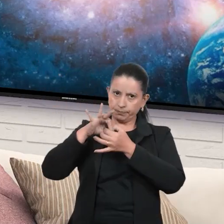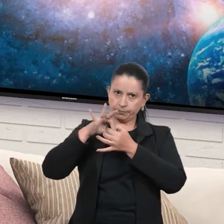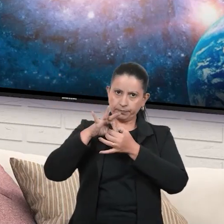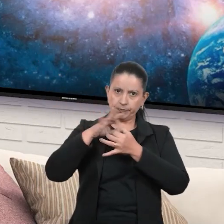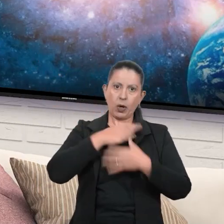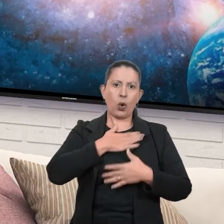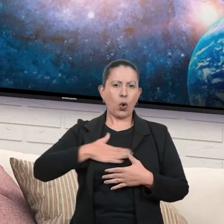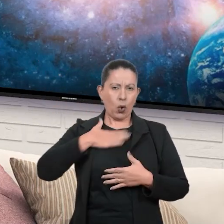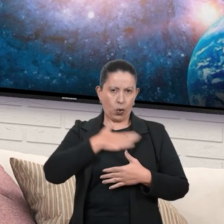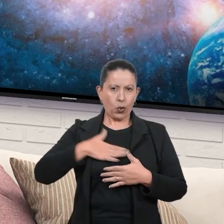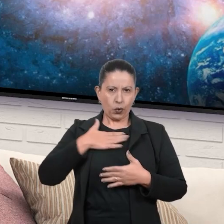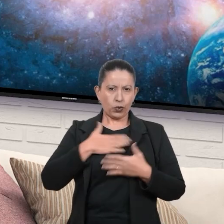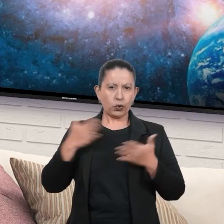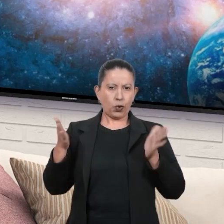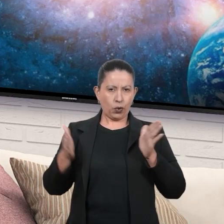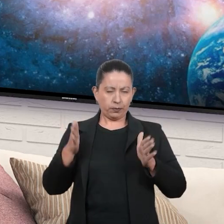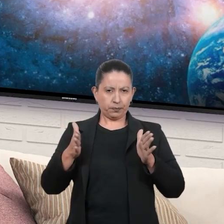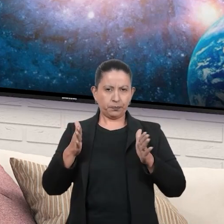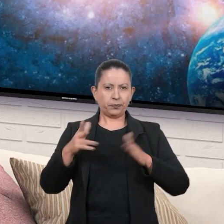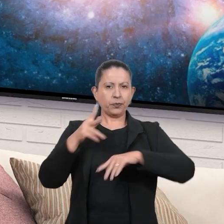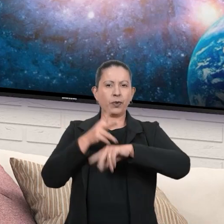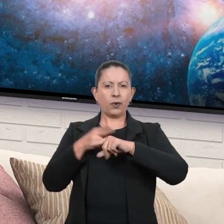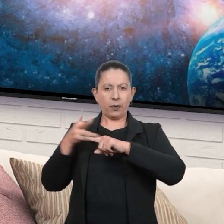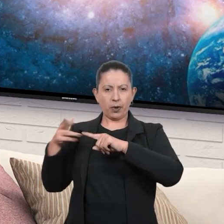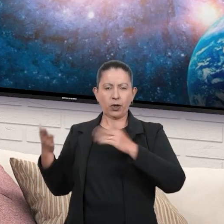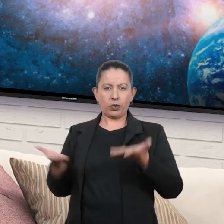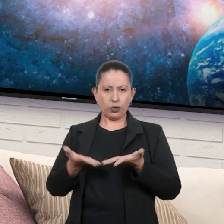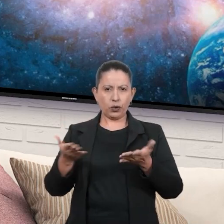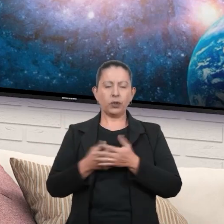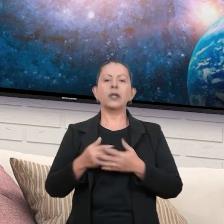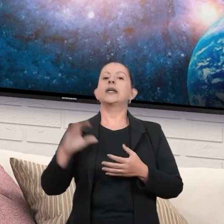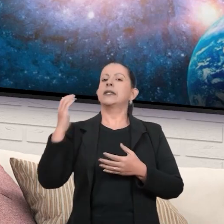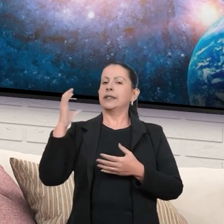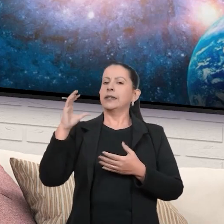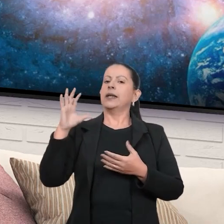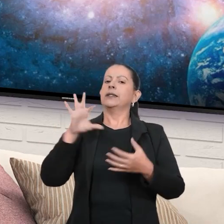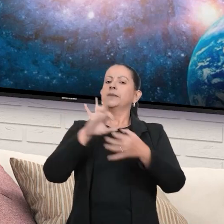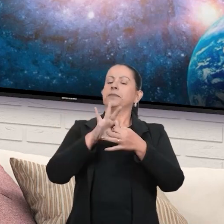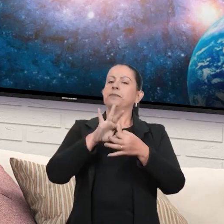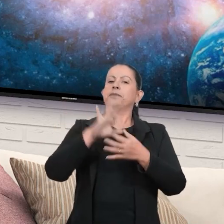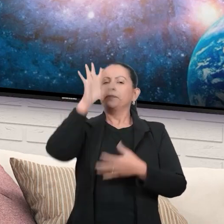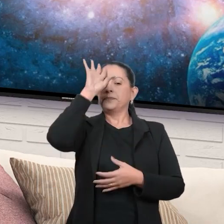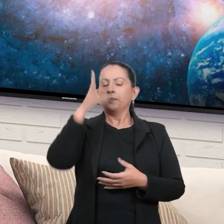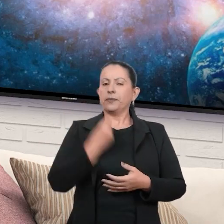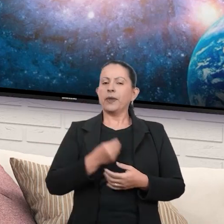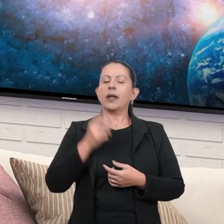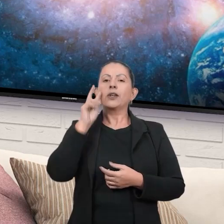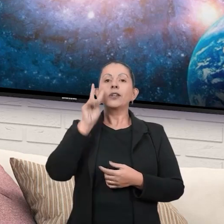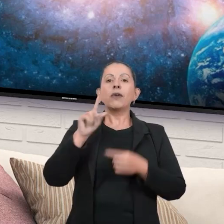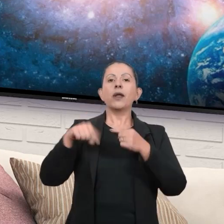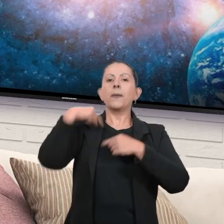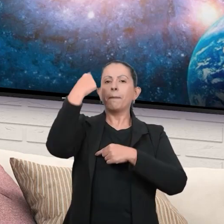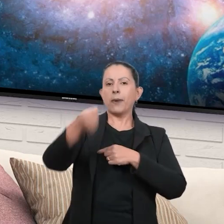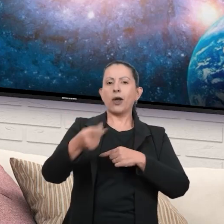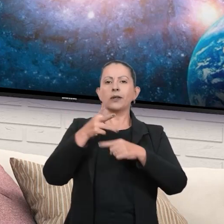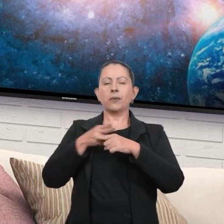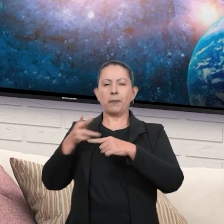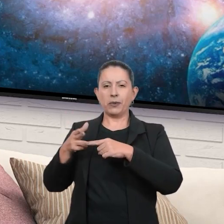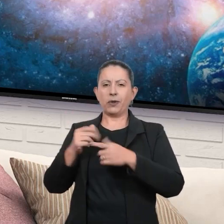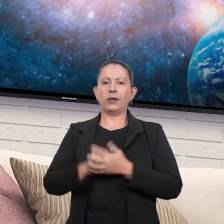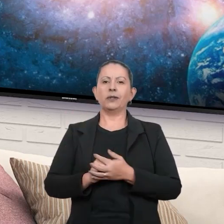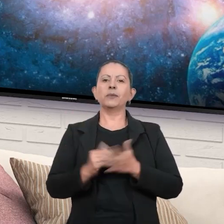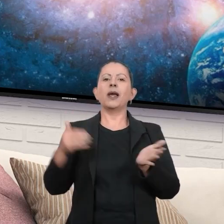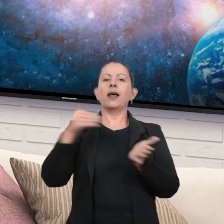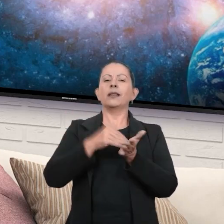aí? Gostou do episódio de hoje? Este é o Ciência e Espiritualidade. E a gente se vê no próximo episódio.